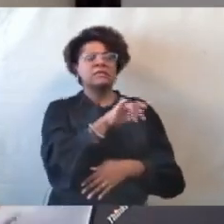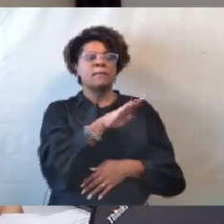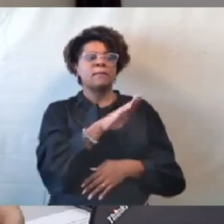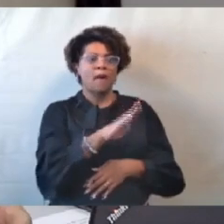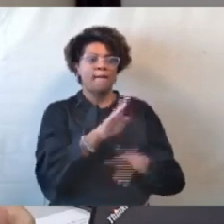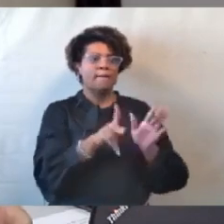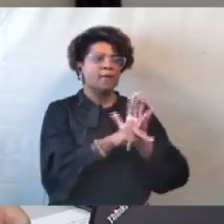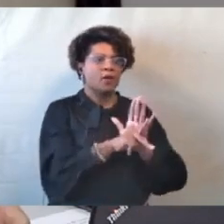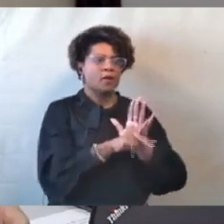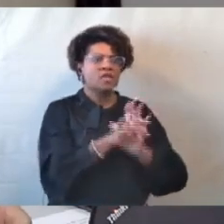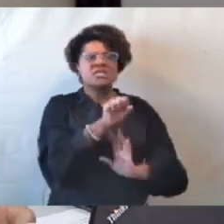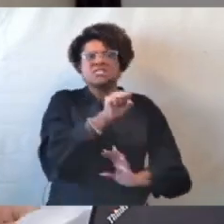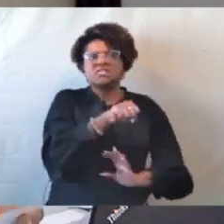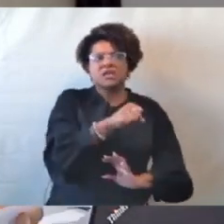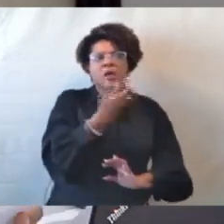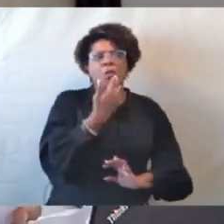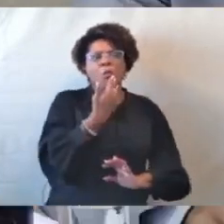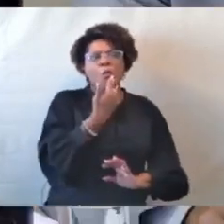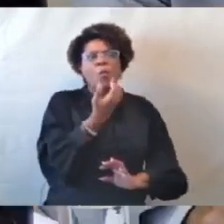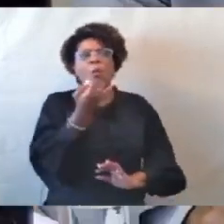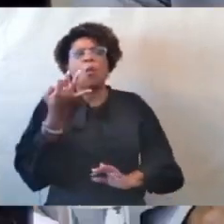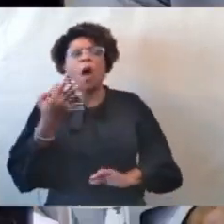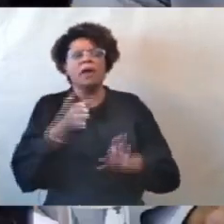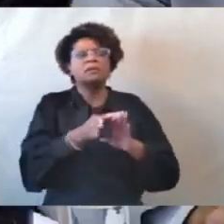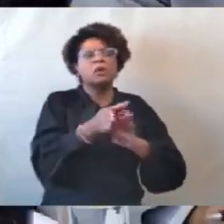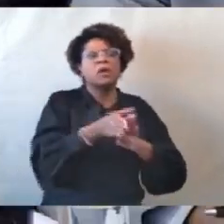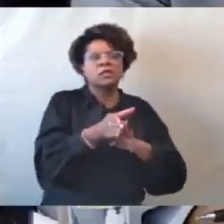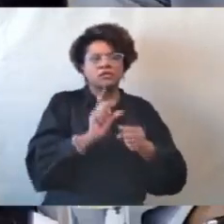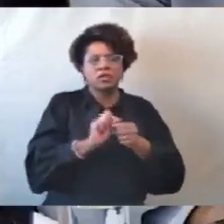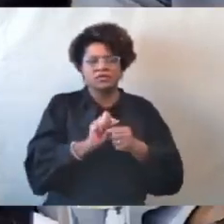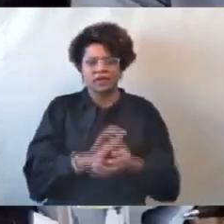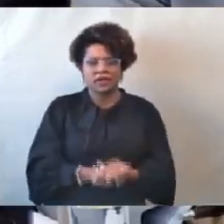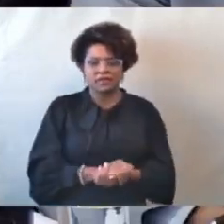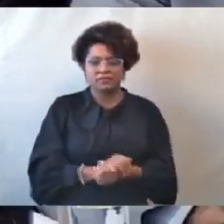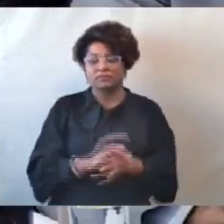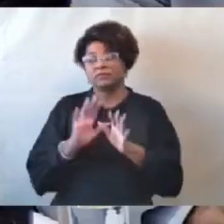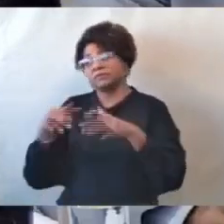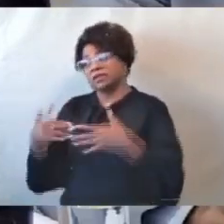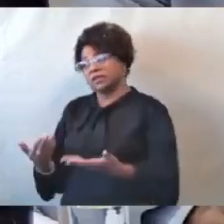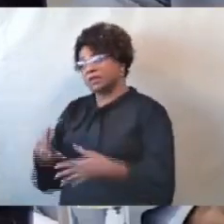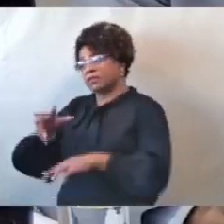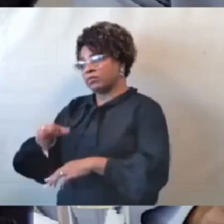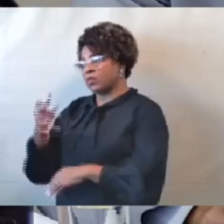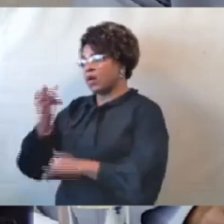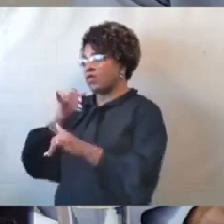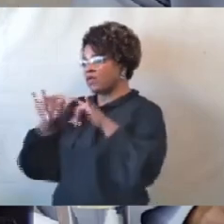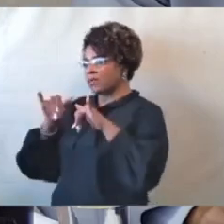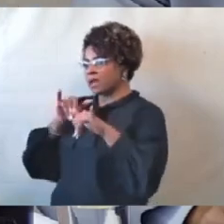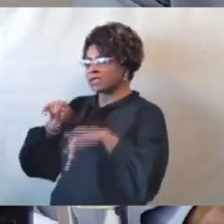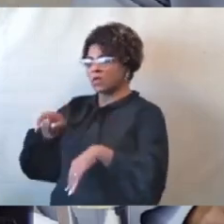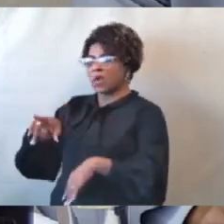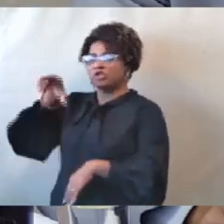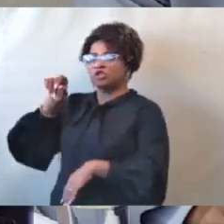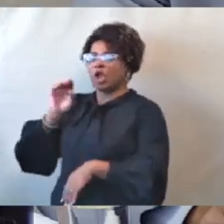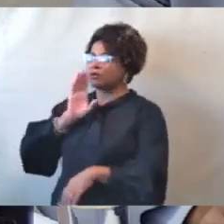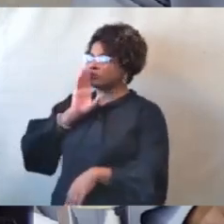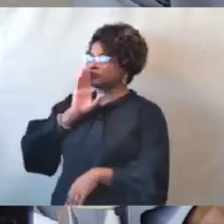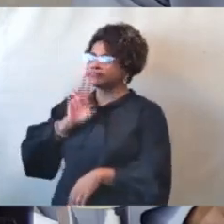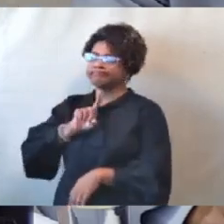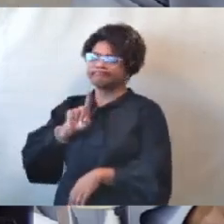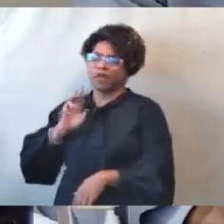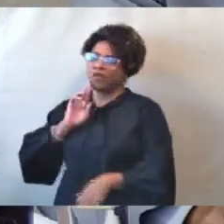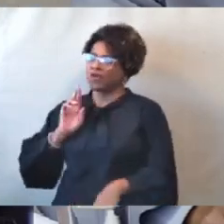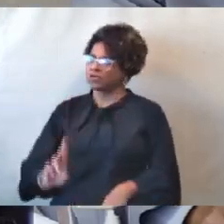adotadas? Eu registro conforme informado que a investigada optou pela faculdade legal de permanecer em